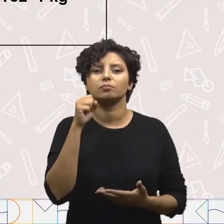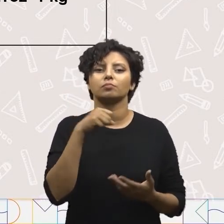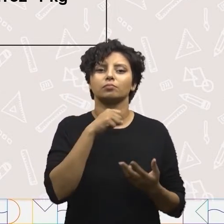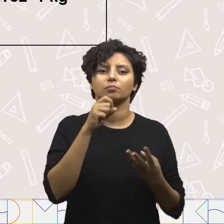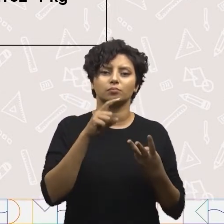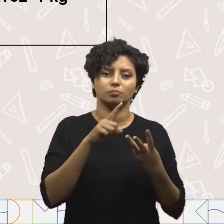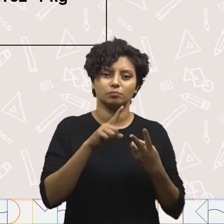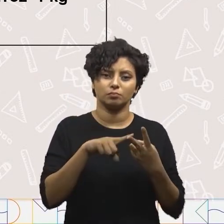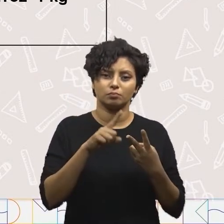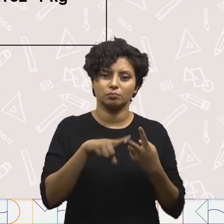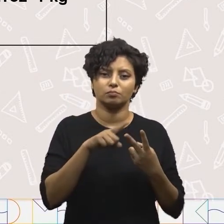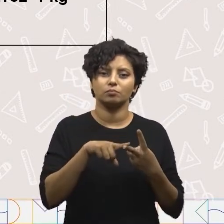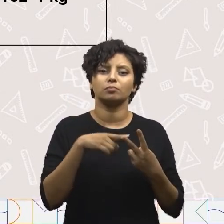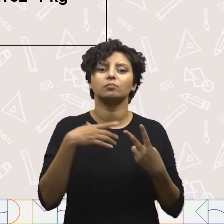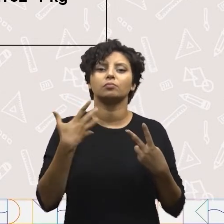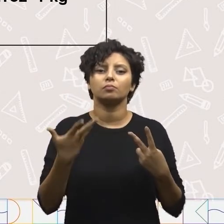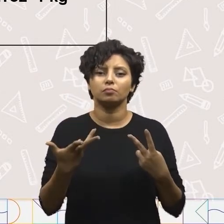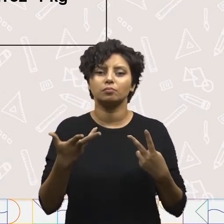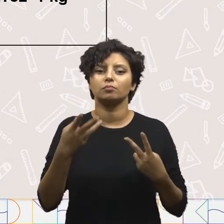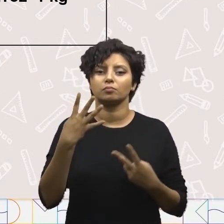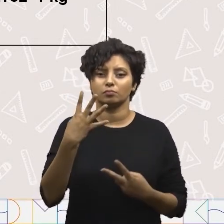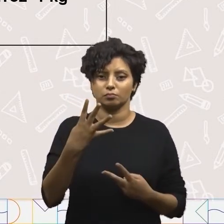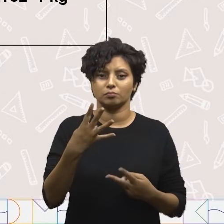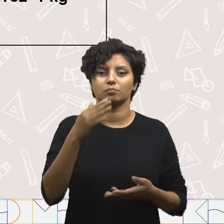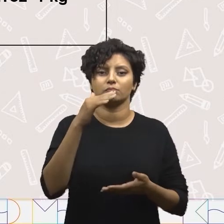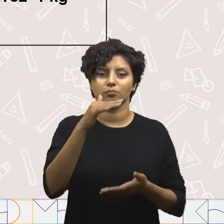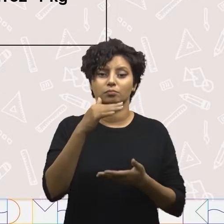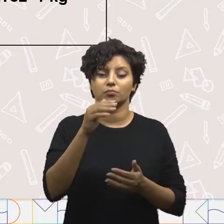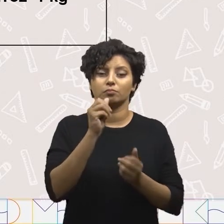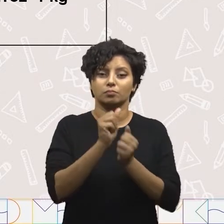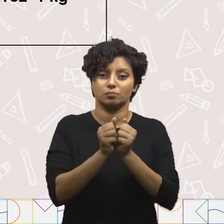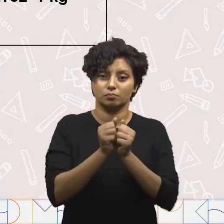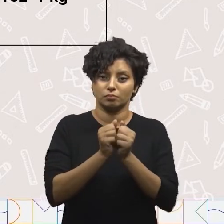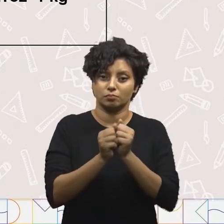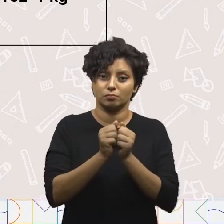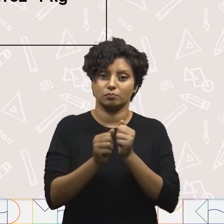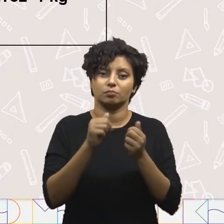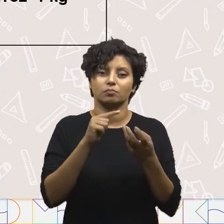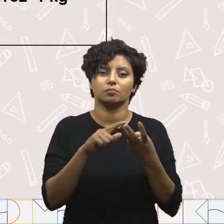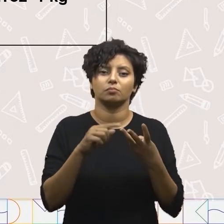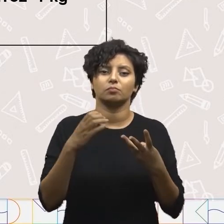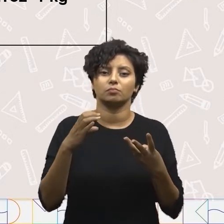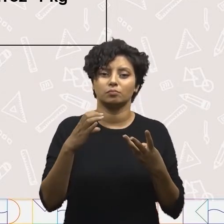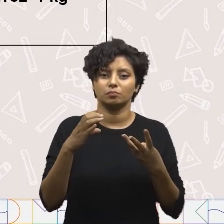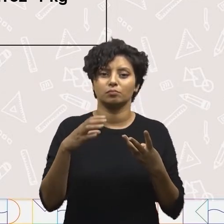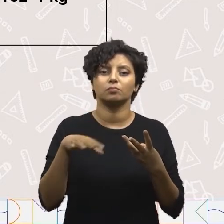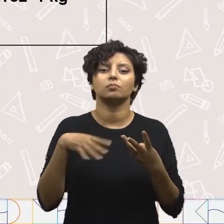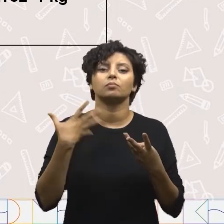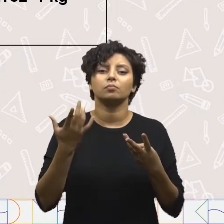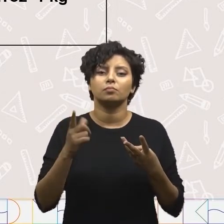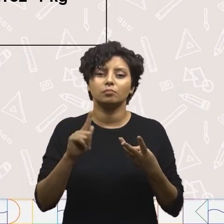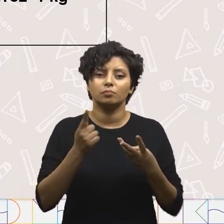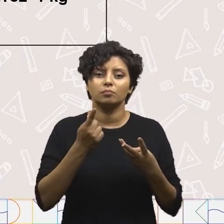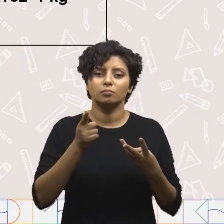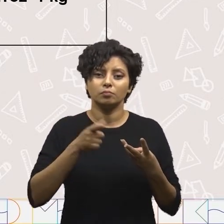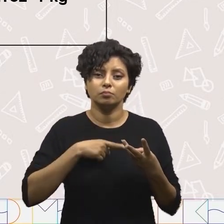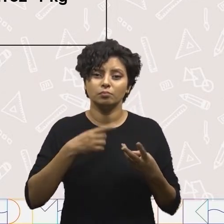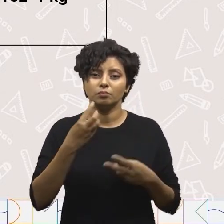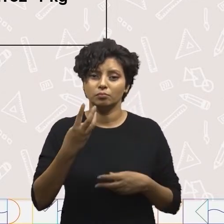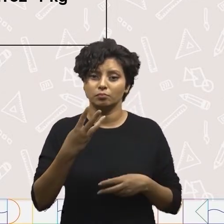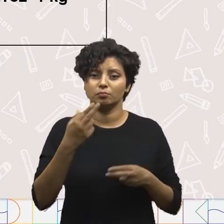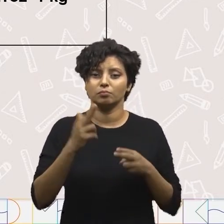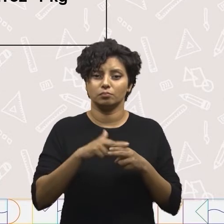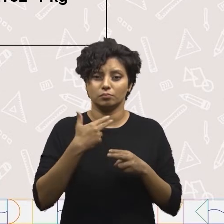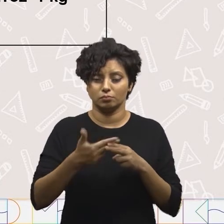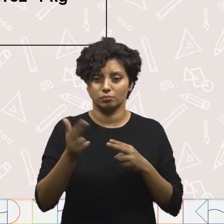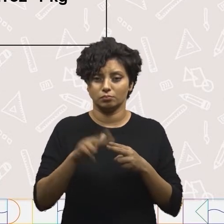Letra B. Quantos quilos há em 4 pacotes de arroz? Letra C. Quantos gramas há